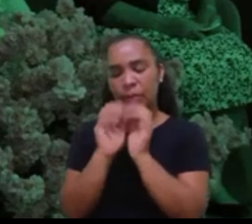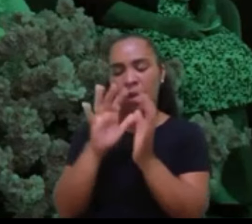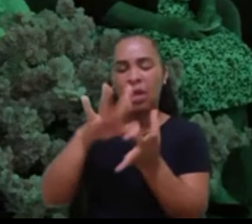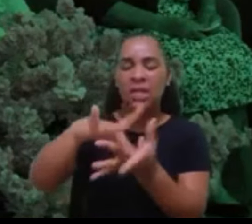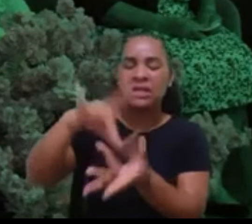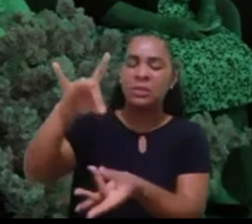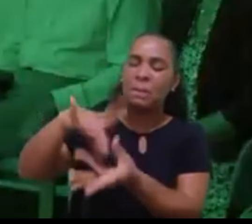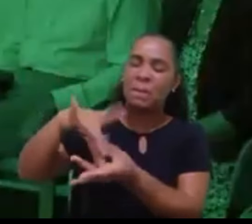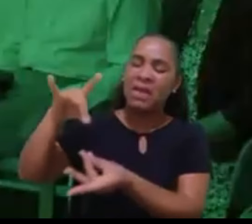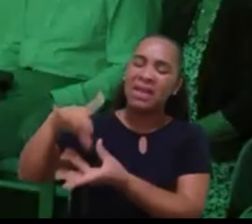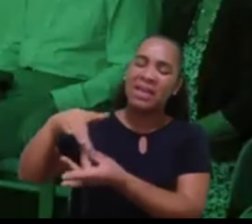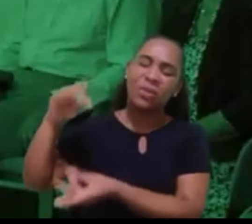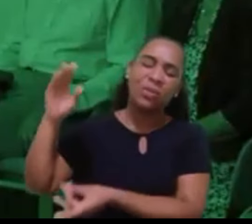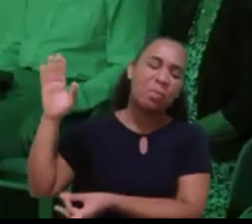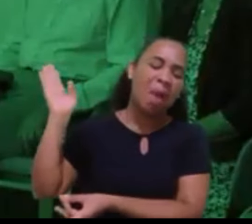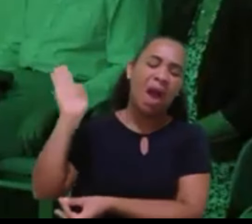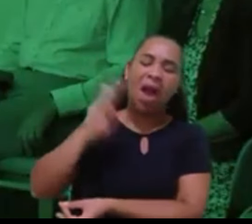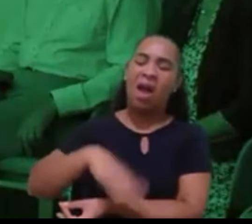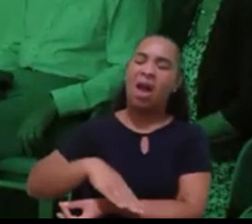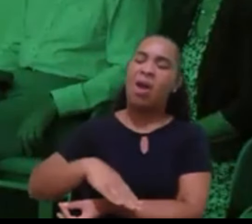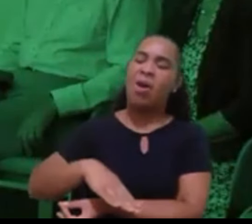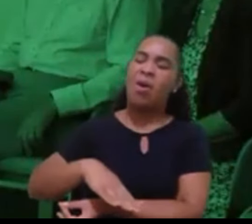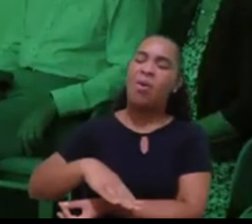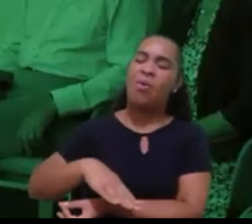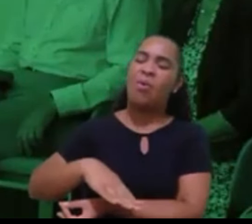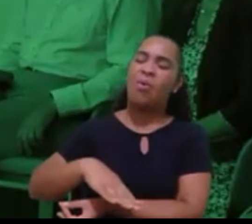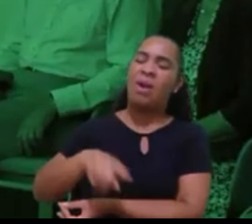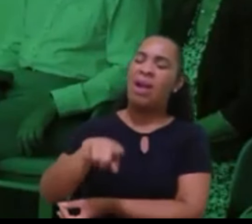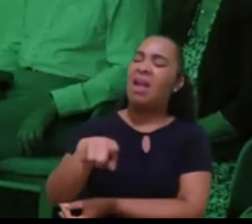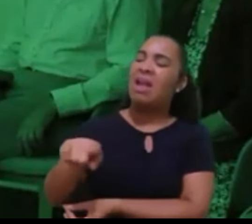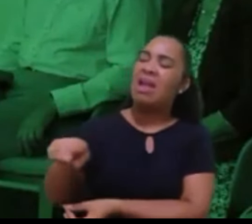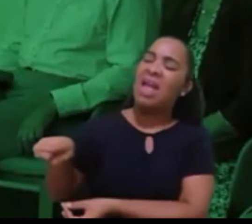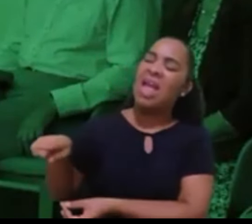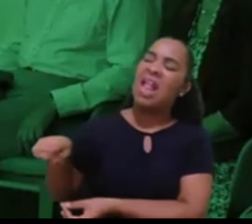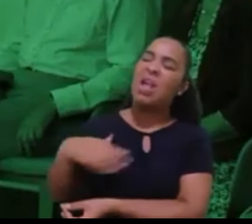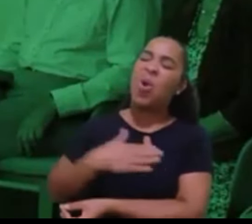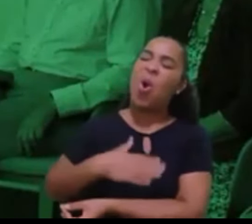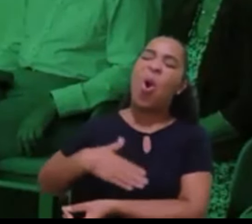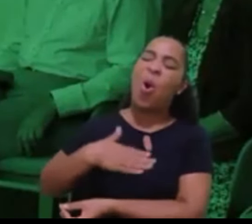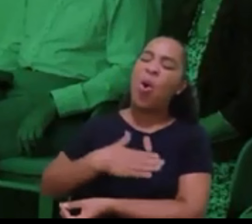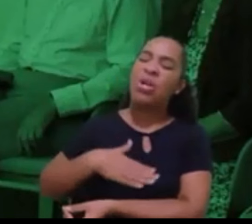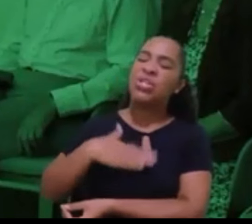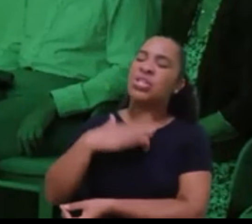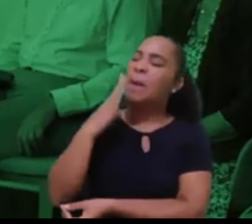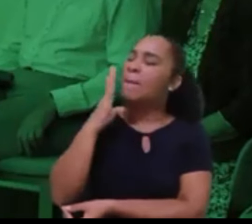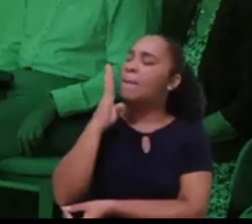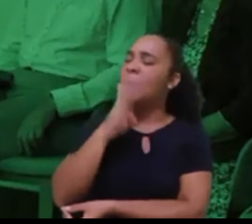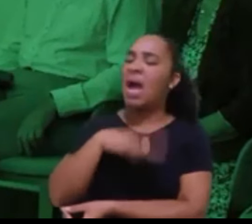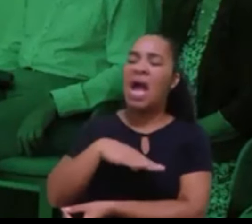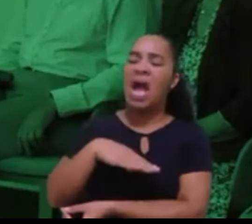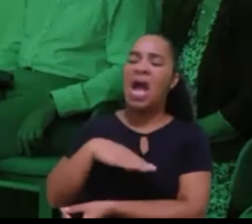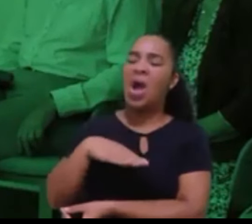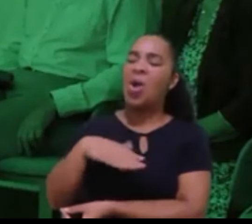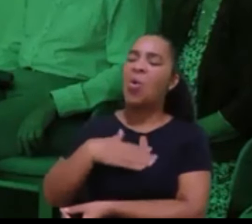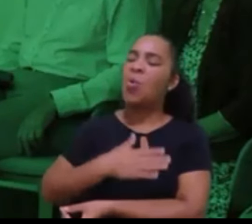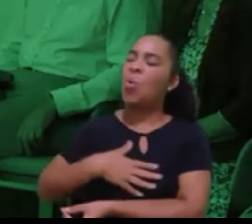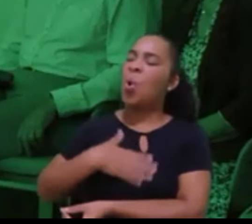que se comprasem na prática do mal, na perturbação,